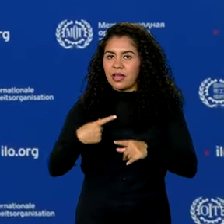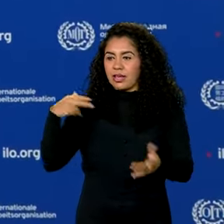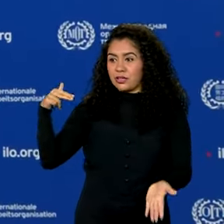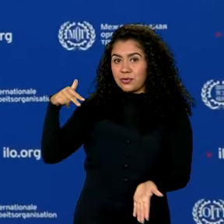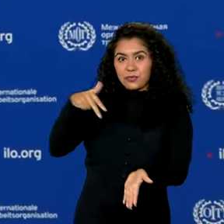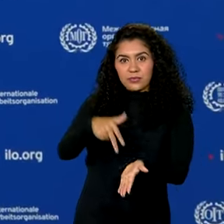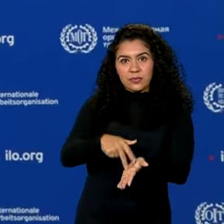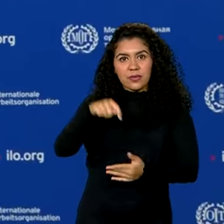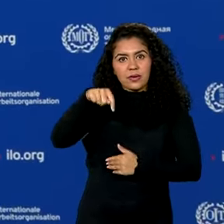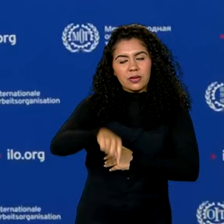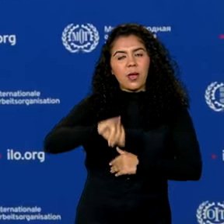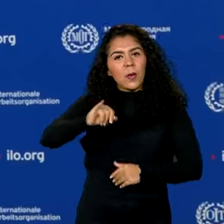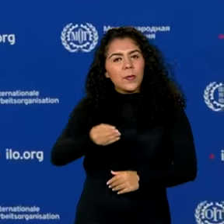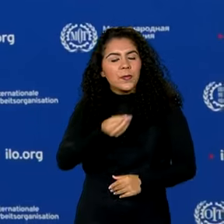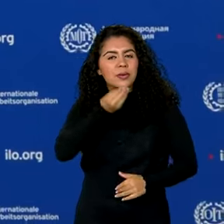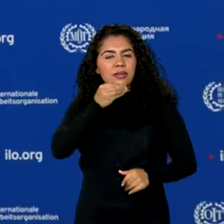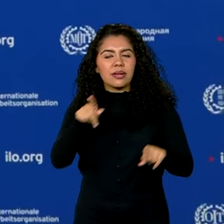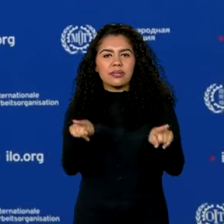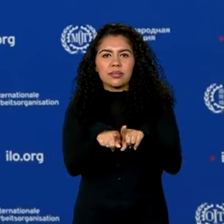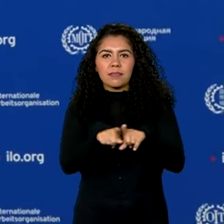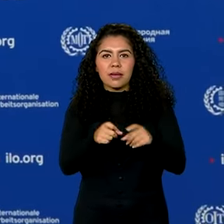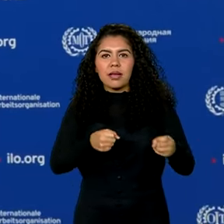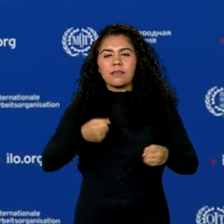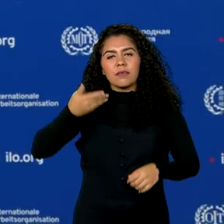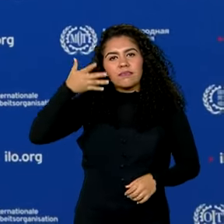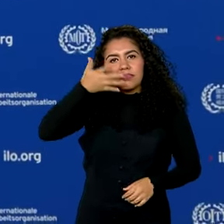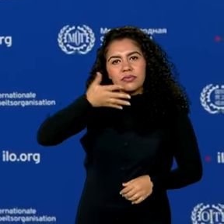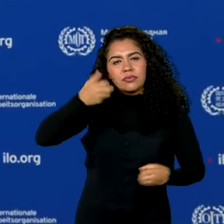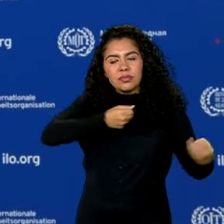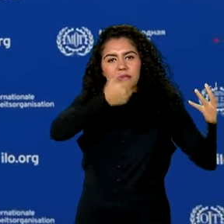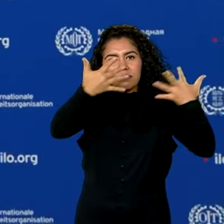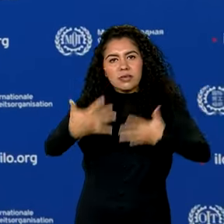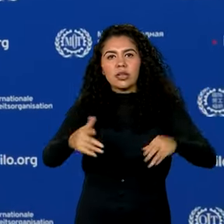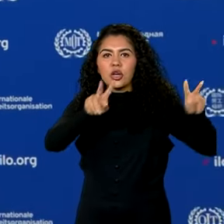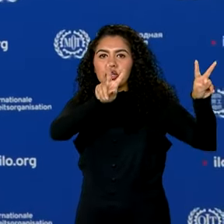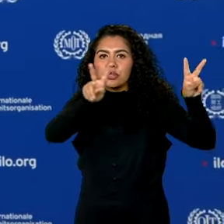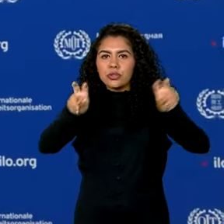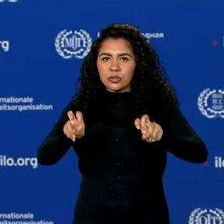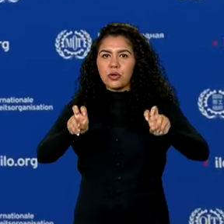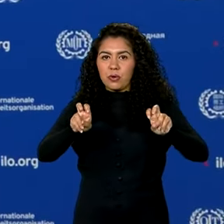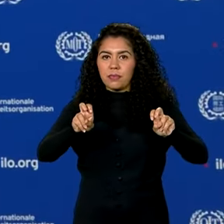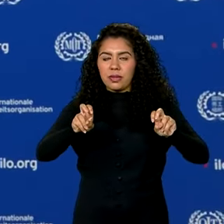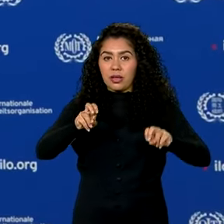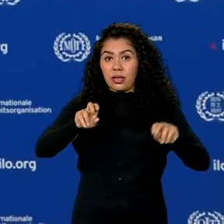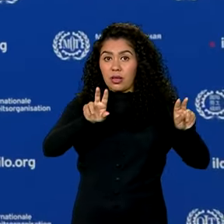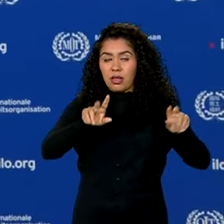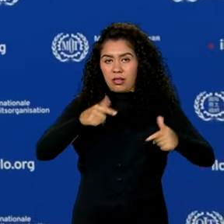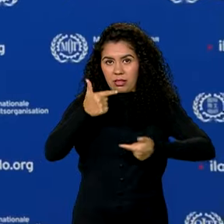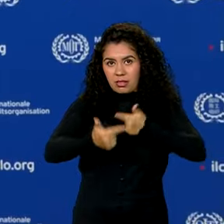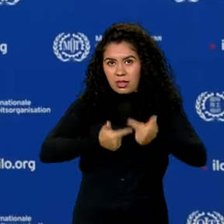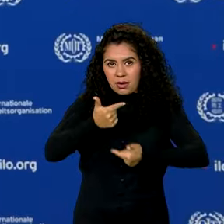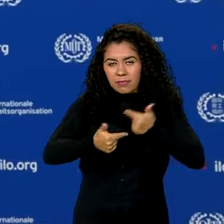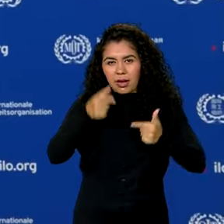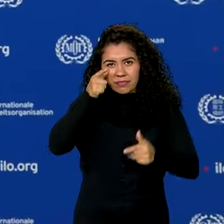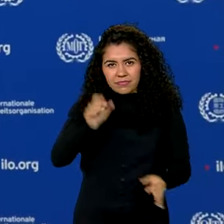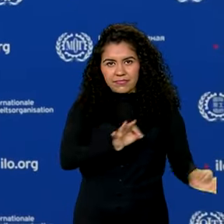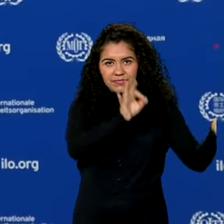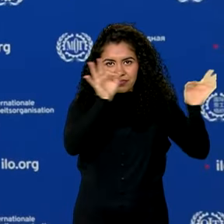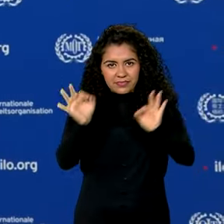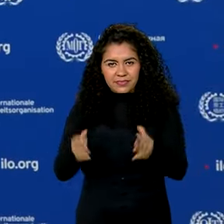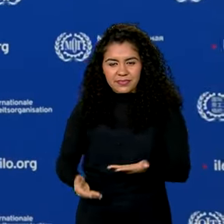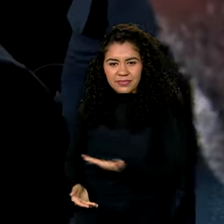porque agora é a oportunidade para falar um pouco mais sobre o mundo do trabalho. Vamos assistir o que disse o presidente.